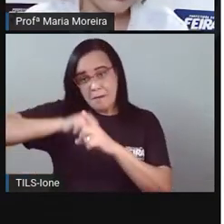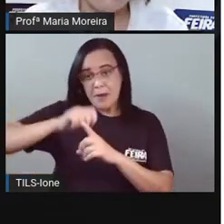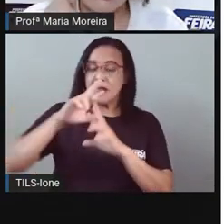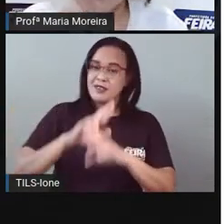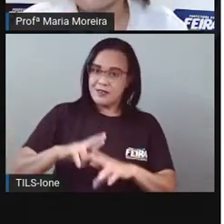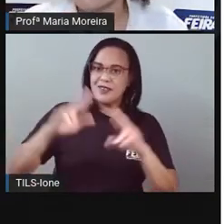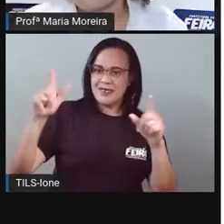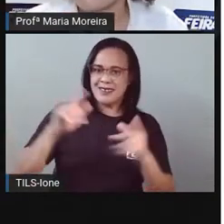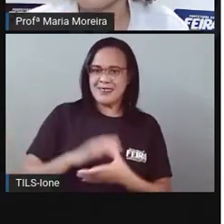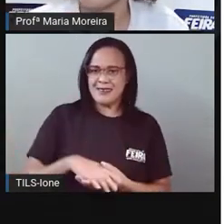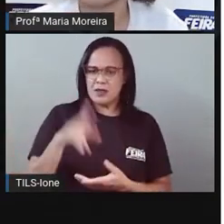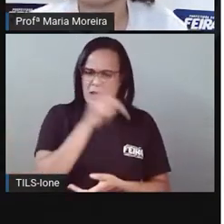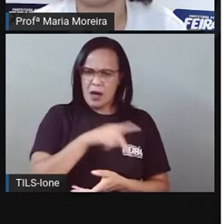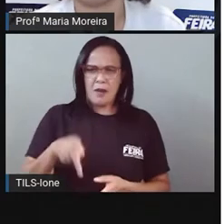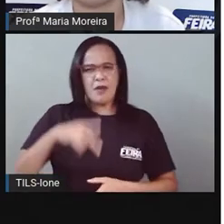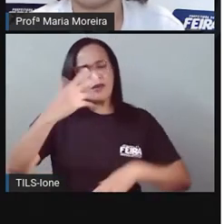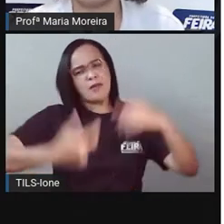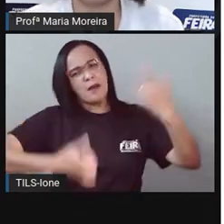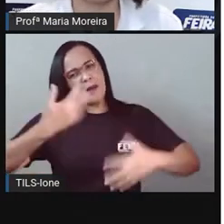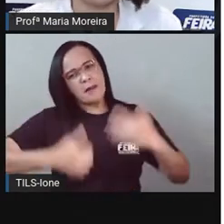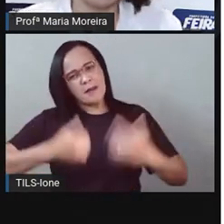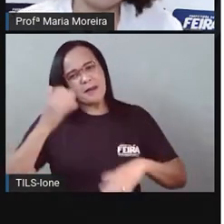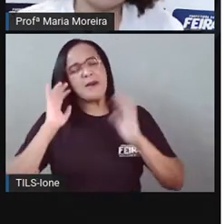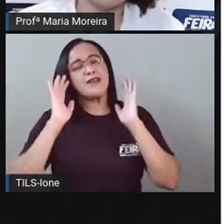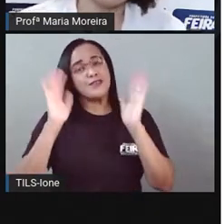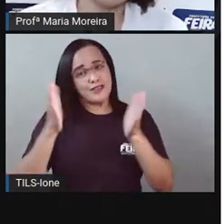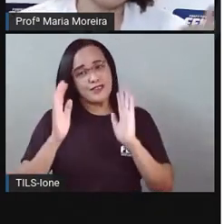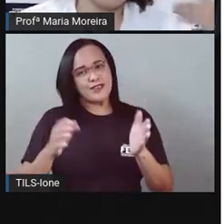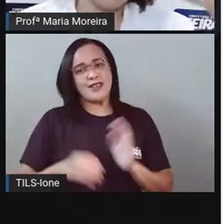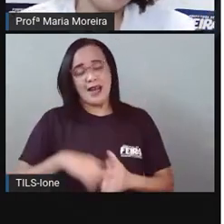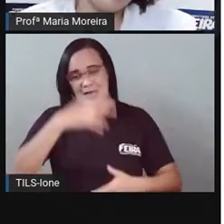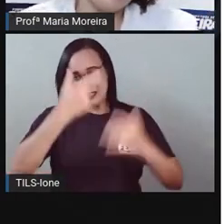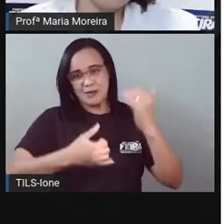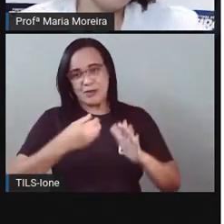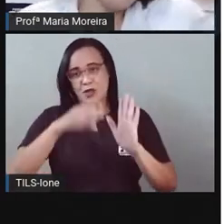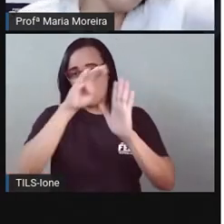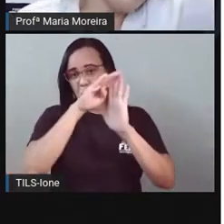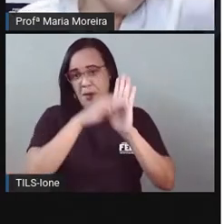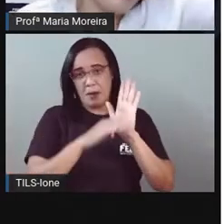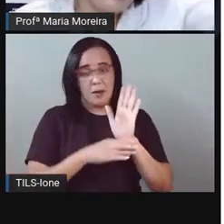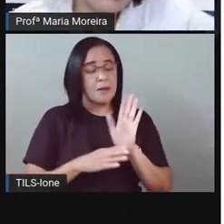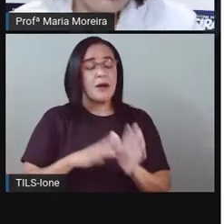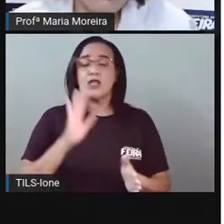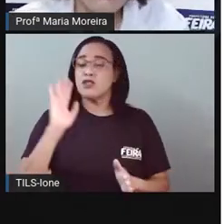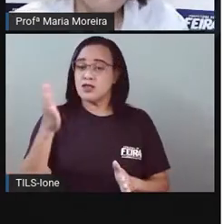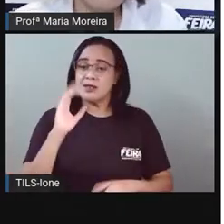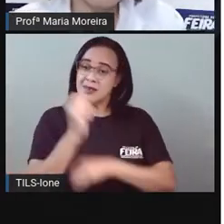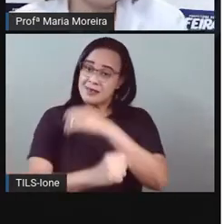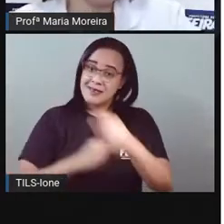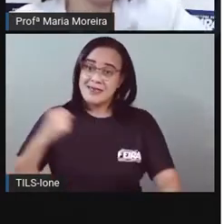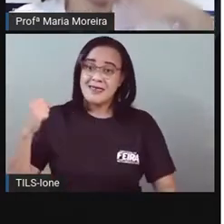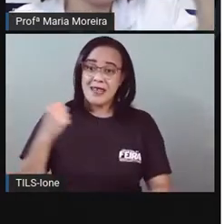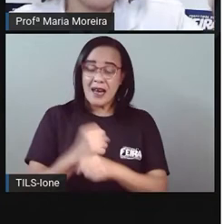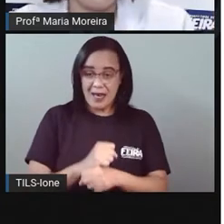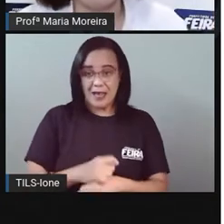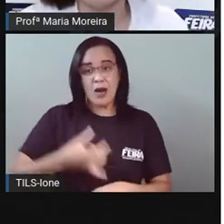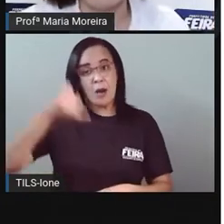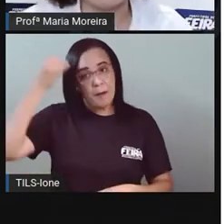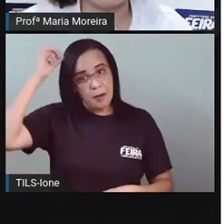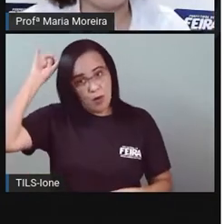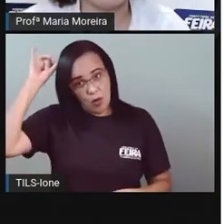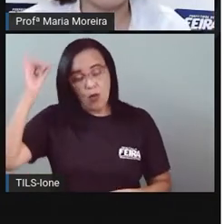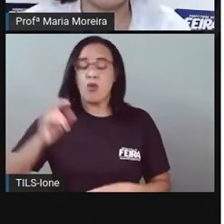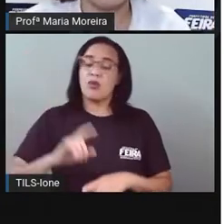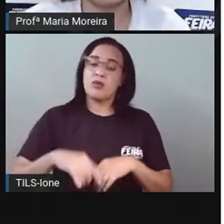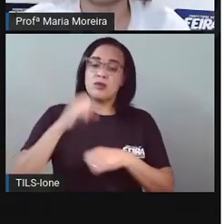explicou isso aqui? Inclusive, ela trouxe o calendário chinês aqui. Falou, né? Que existiu o ano, o ano do boi, o ano do macaco.